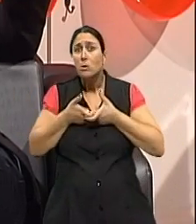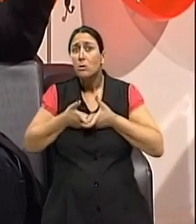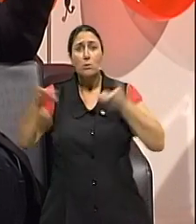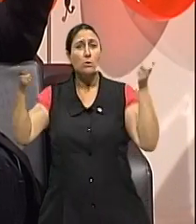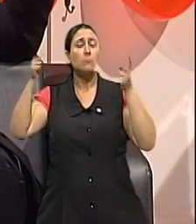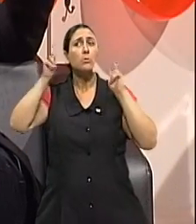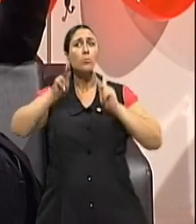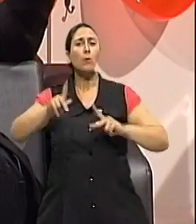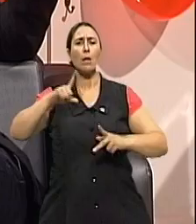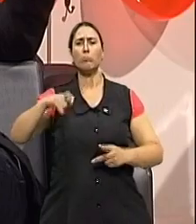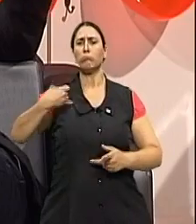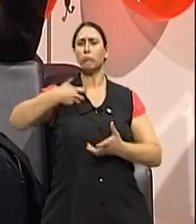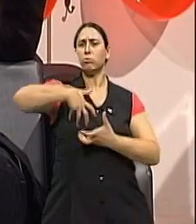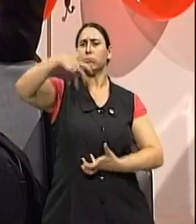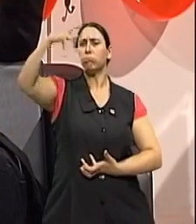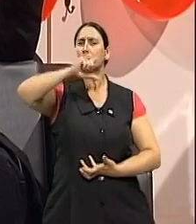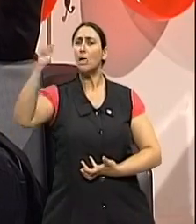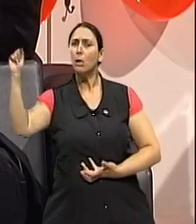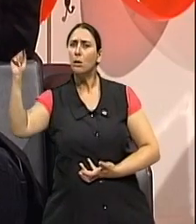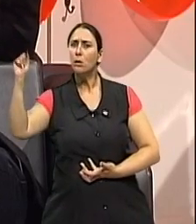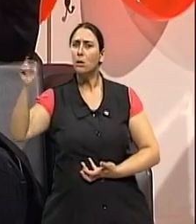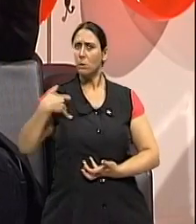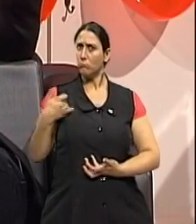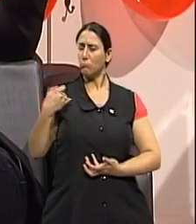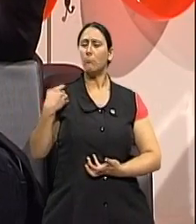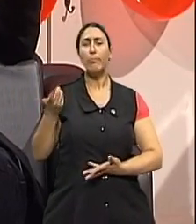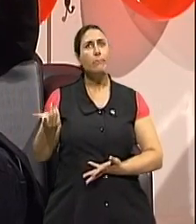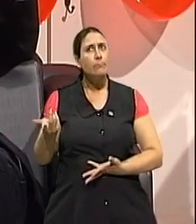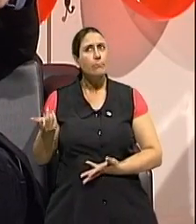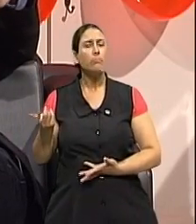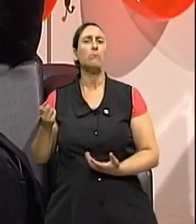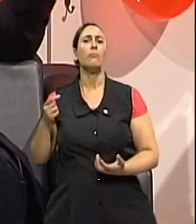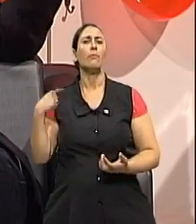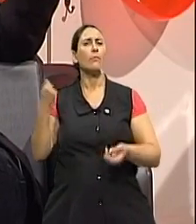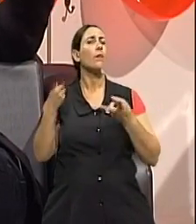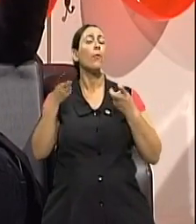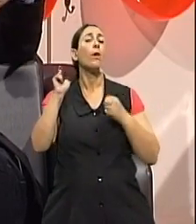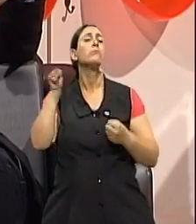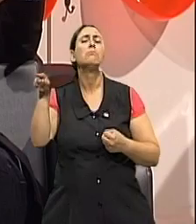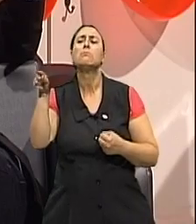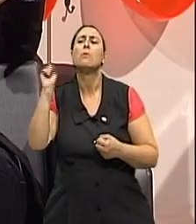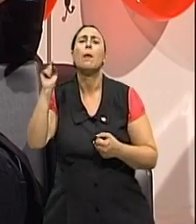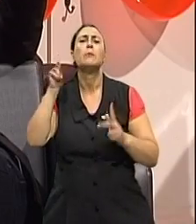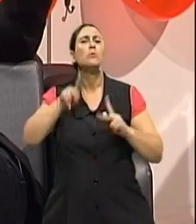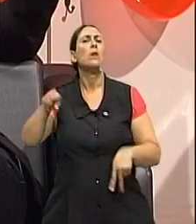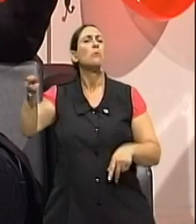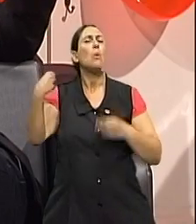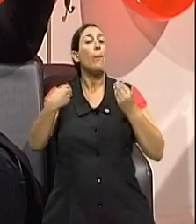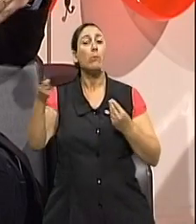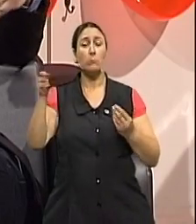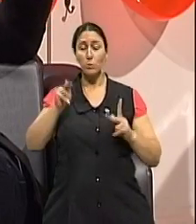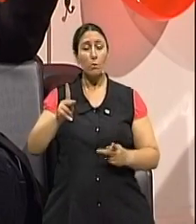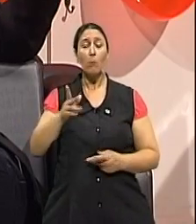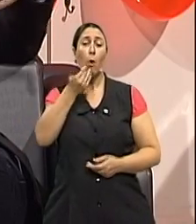na longevidade, na terceira idade. Então, o que que se viu? Que essas pessoas, elas comiam mais peixe,